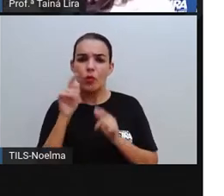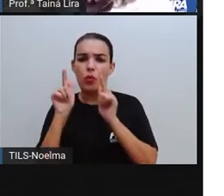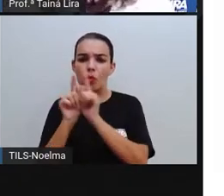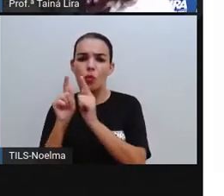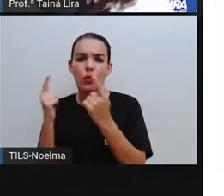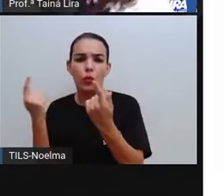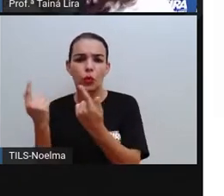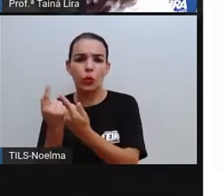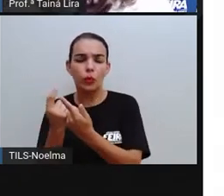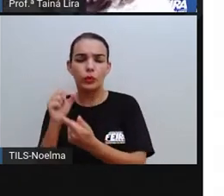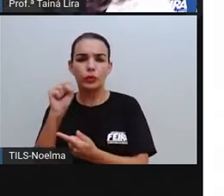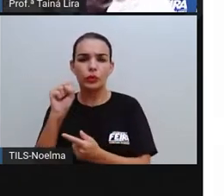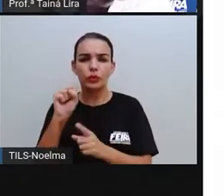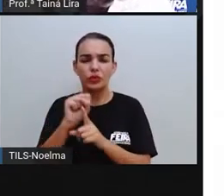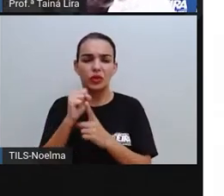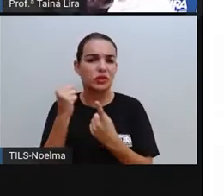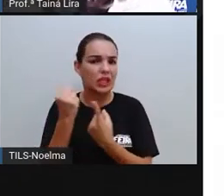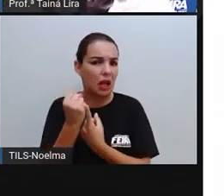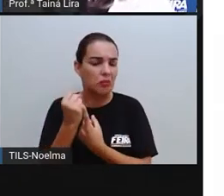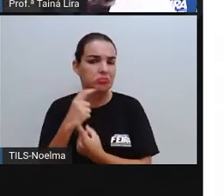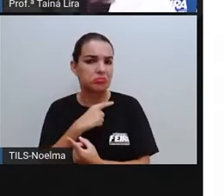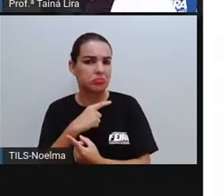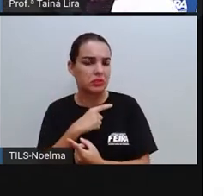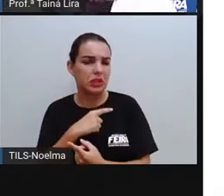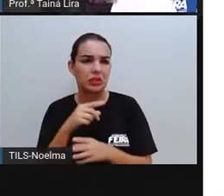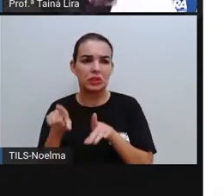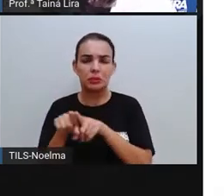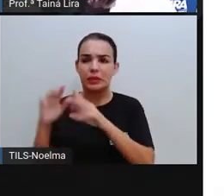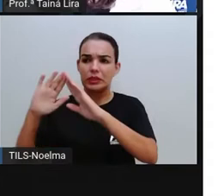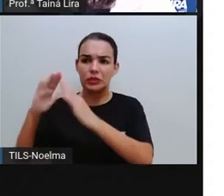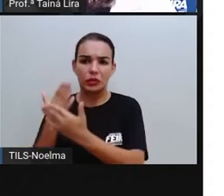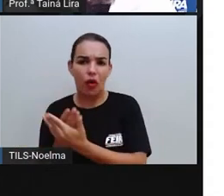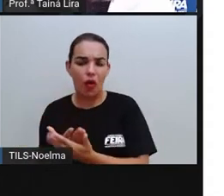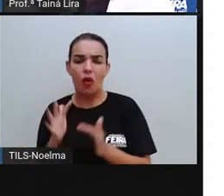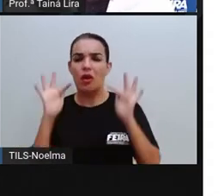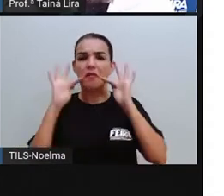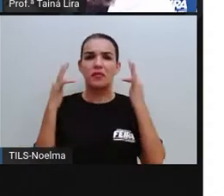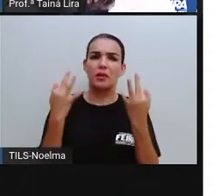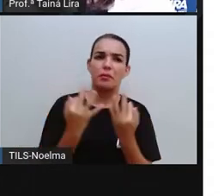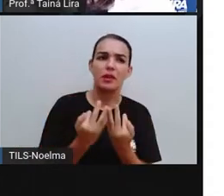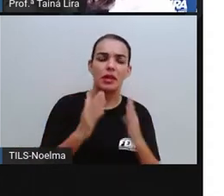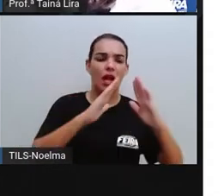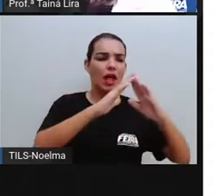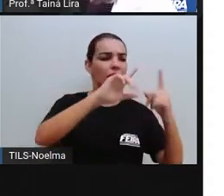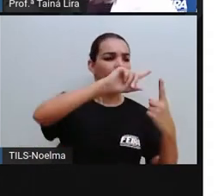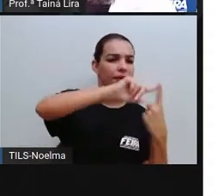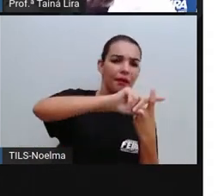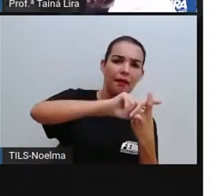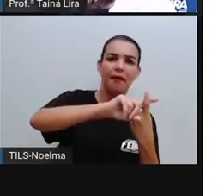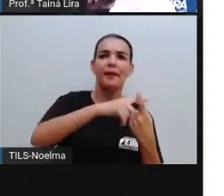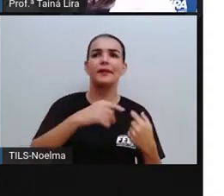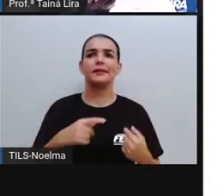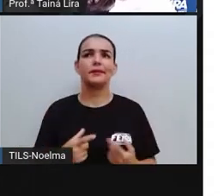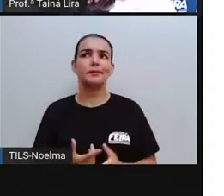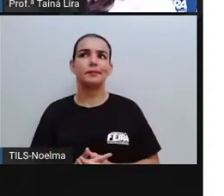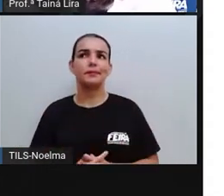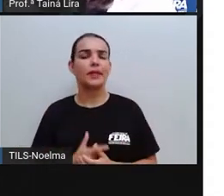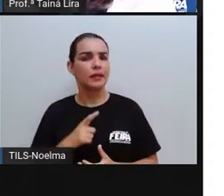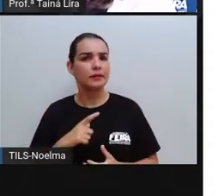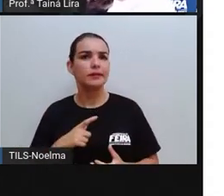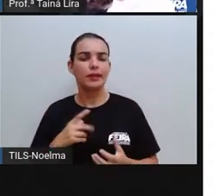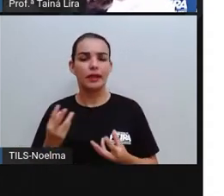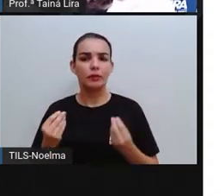na escola, crianças que frequentam a igreja na igreja, não é verdade? Então,